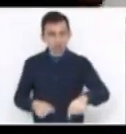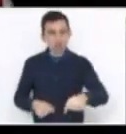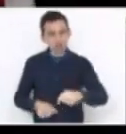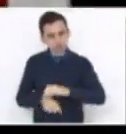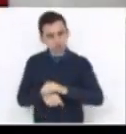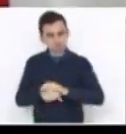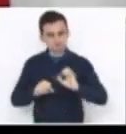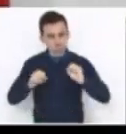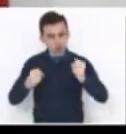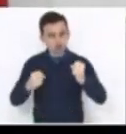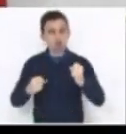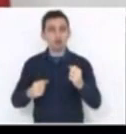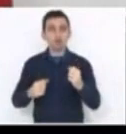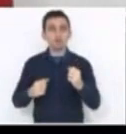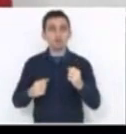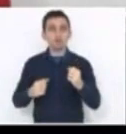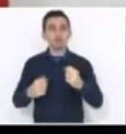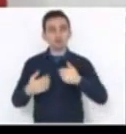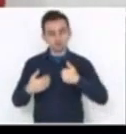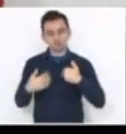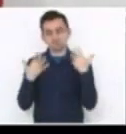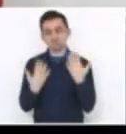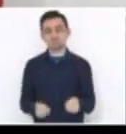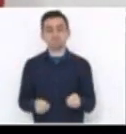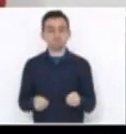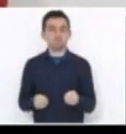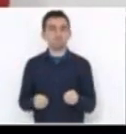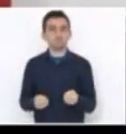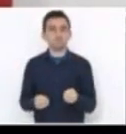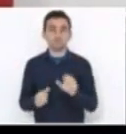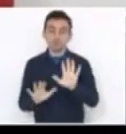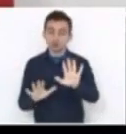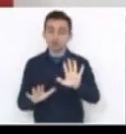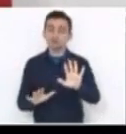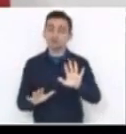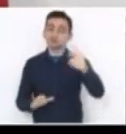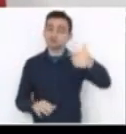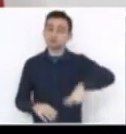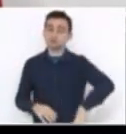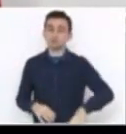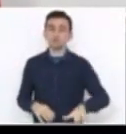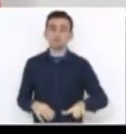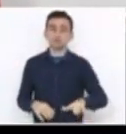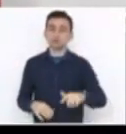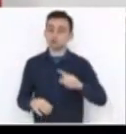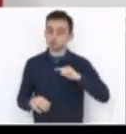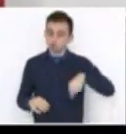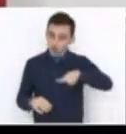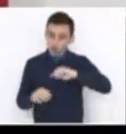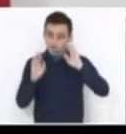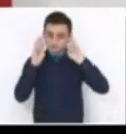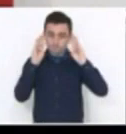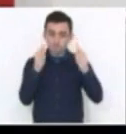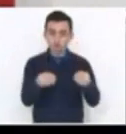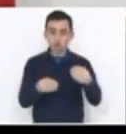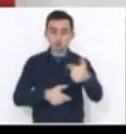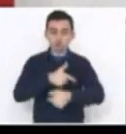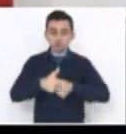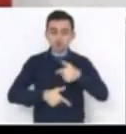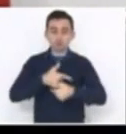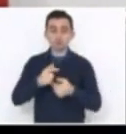respeitado, eu sou a favor. Mas volto a dizer, o nosso foco, o nosso trabalho,